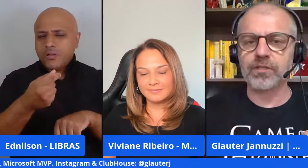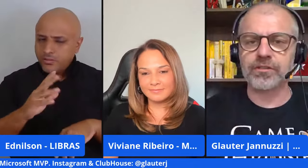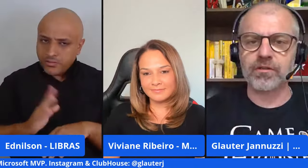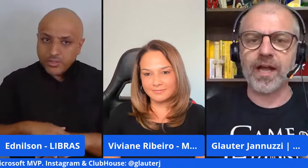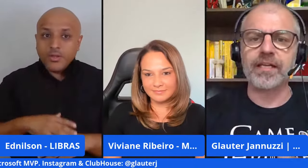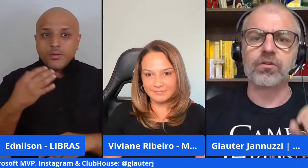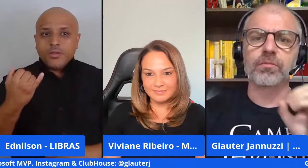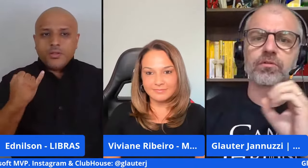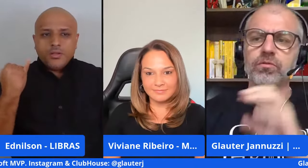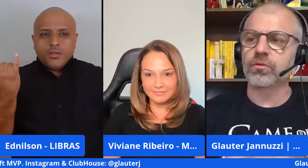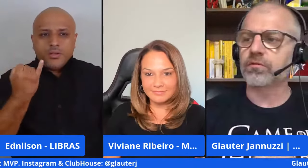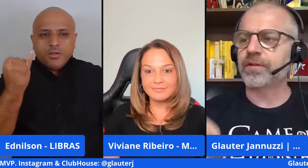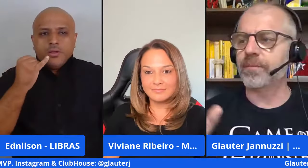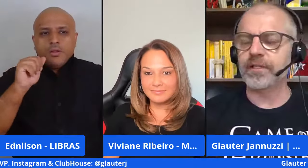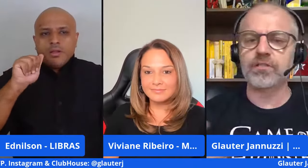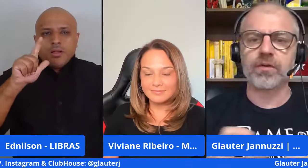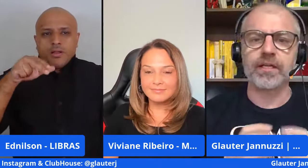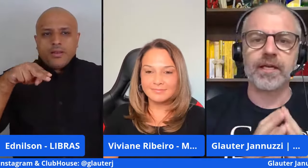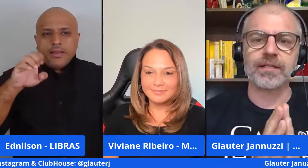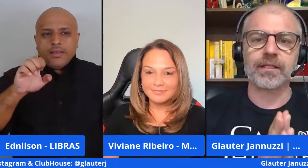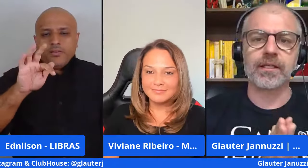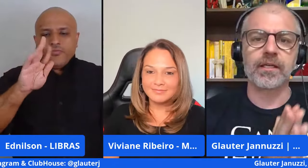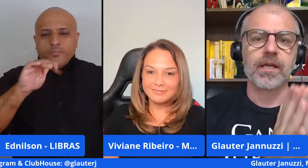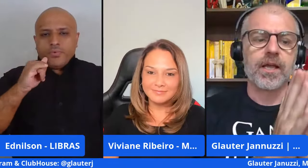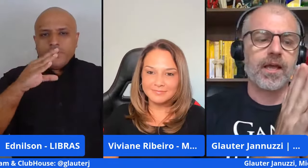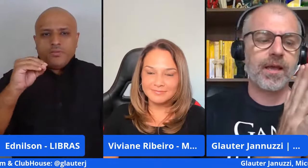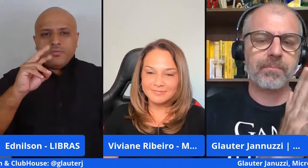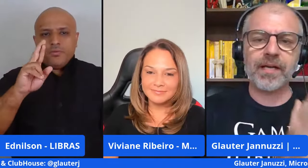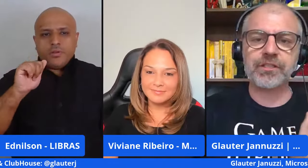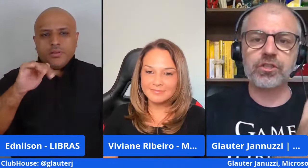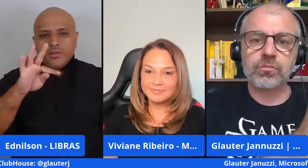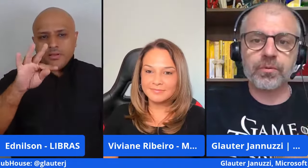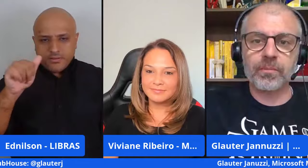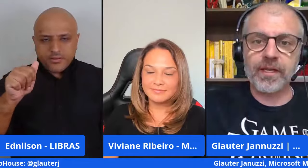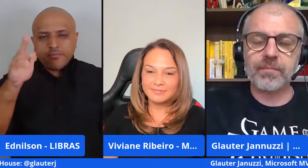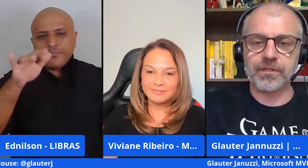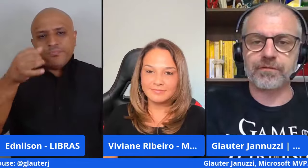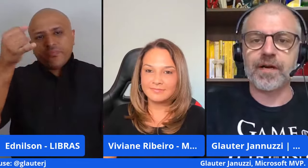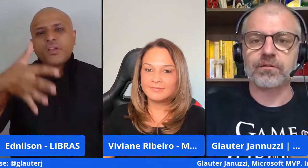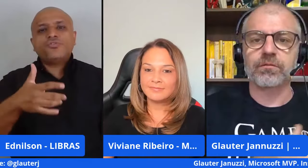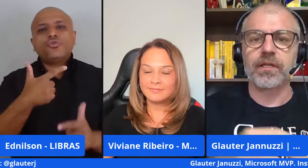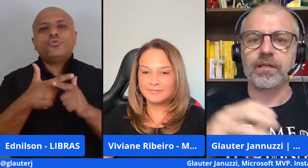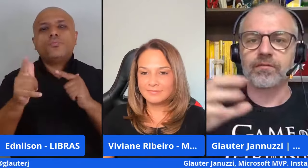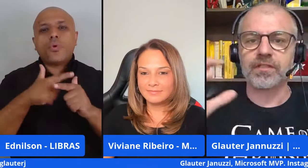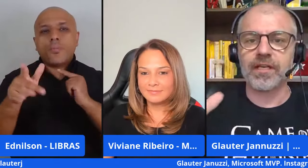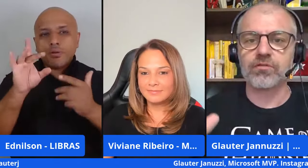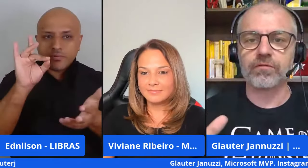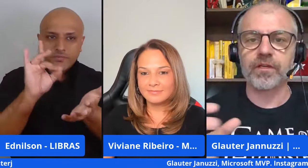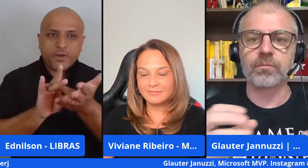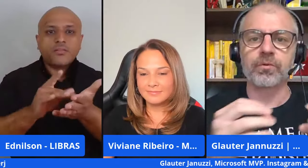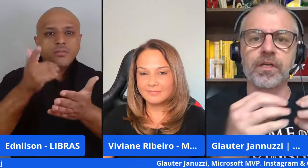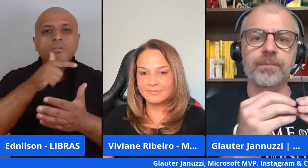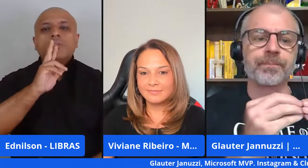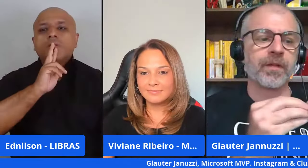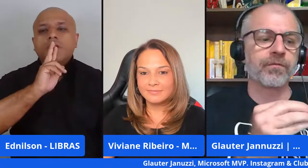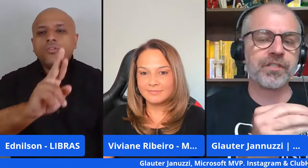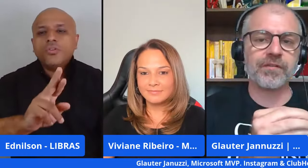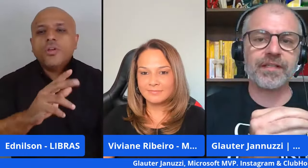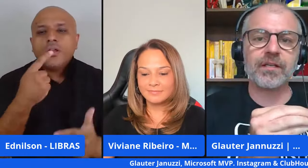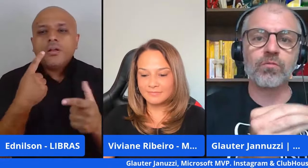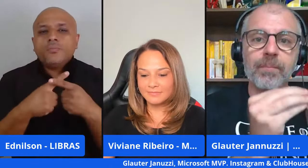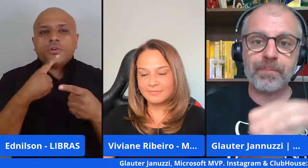pegando o gancho do que a Aline comentou o Fabrício a Renata aqui é partir de um problema de fato que você está resolvendo porque